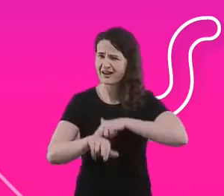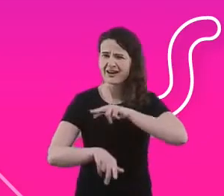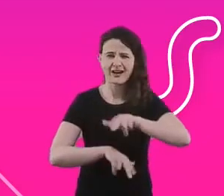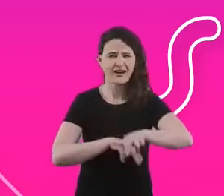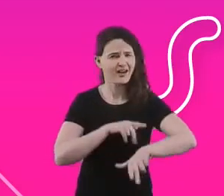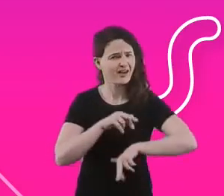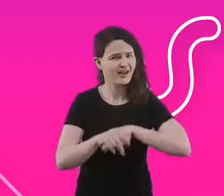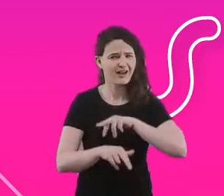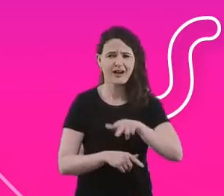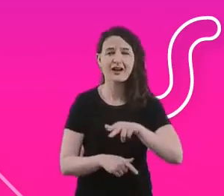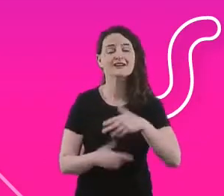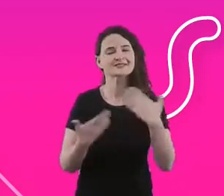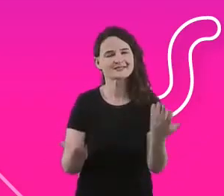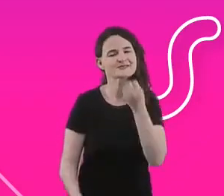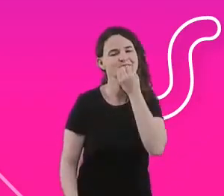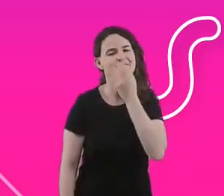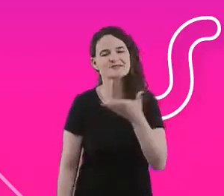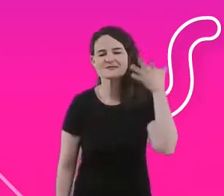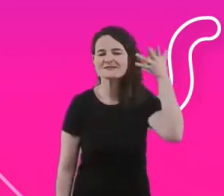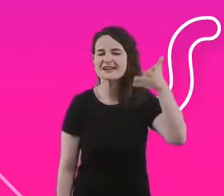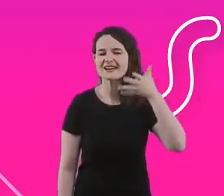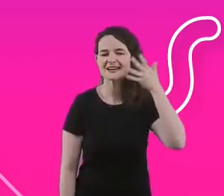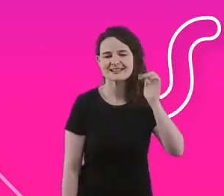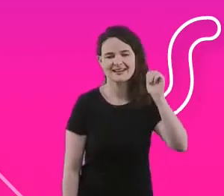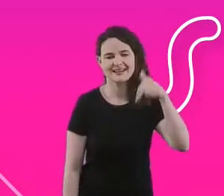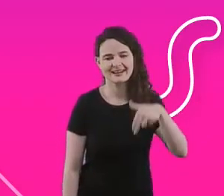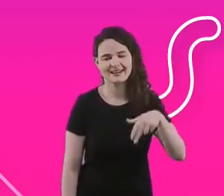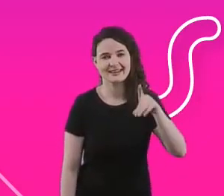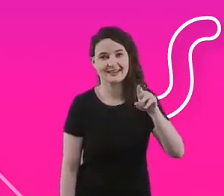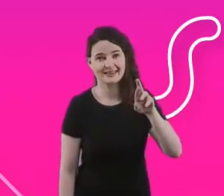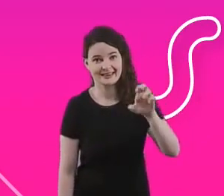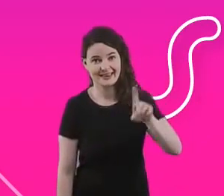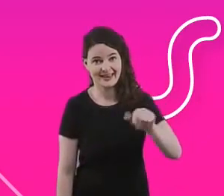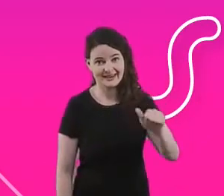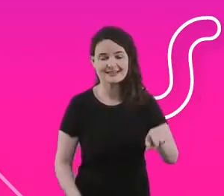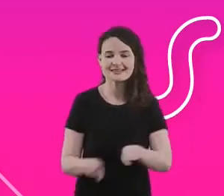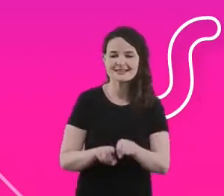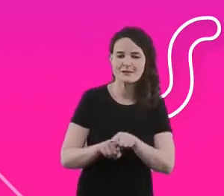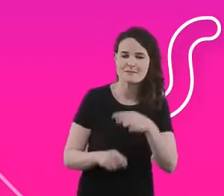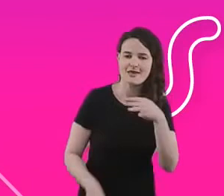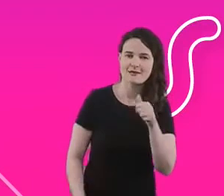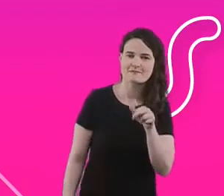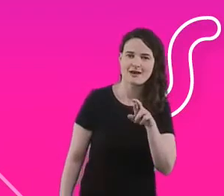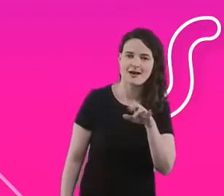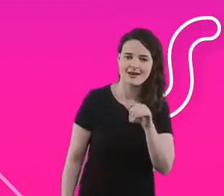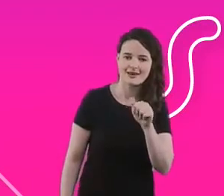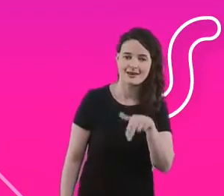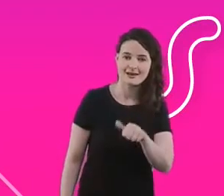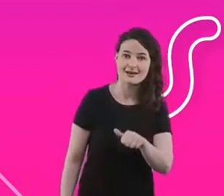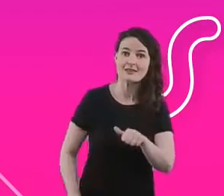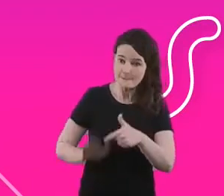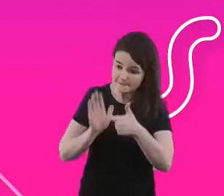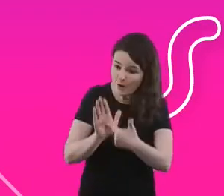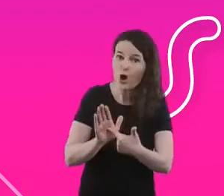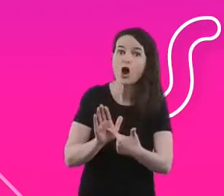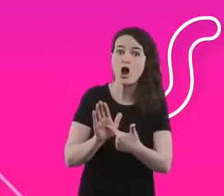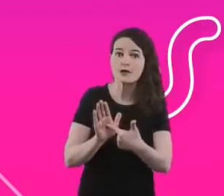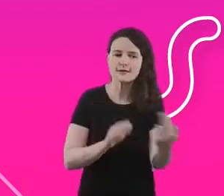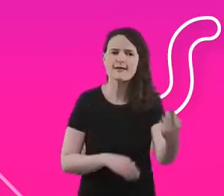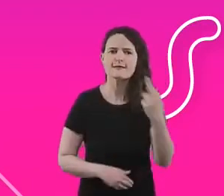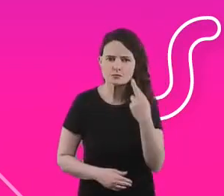a Maria e Andresa se ficarem aqui, a gente vê que o impacto que a gente traz, a gente consegue trazer, realmente, números e resultados que